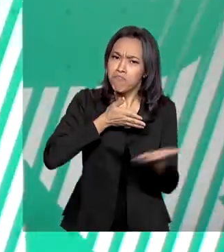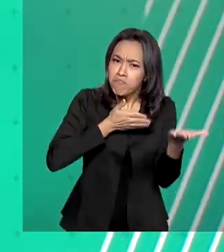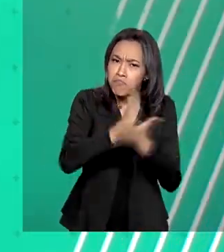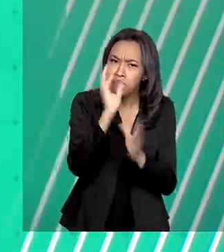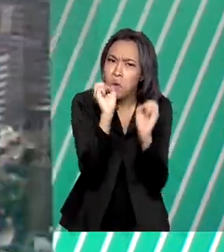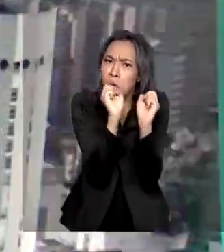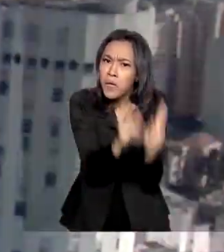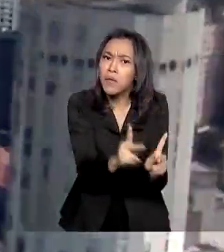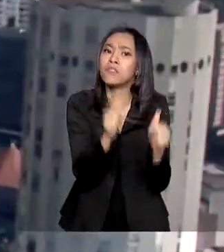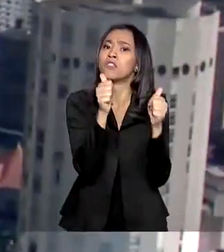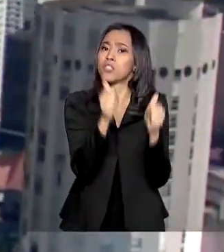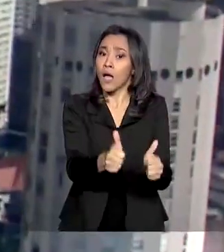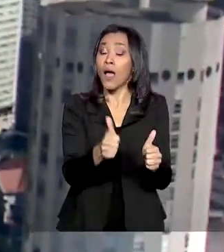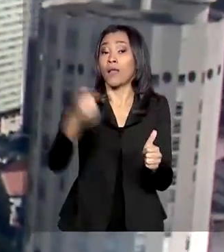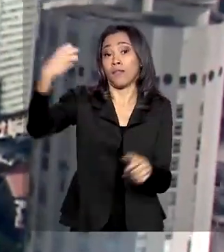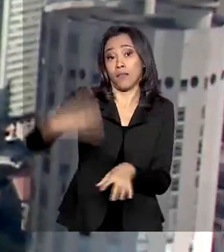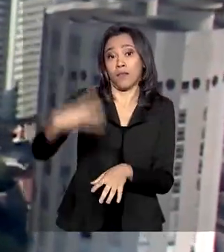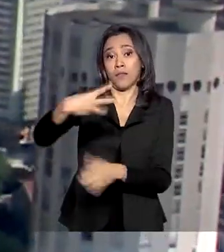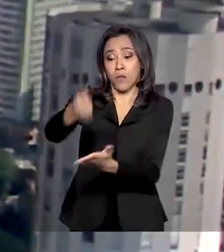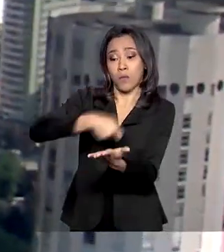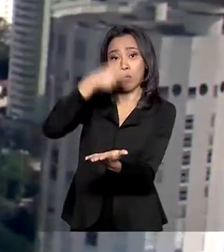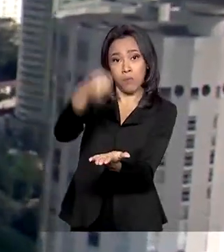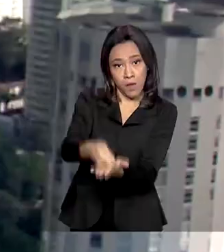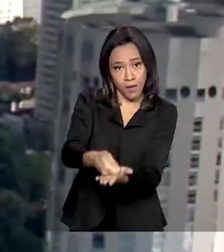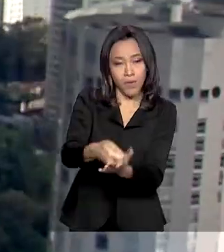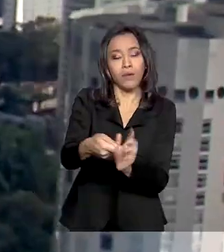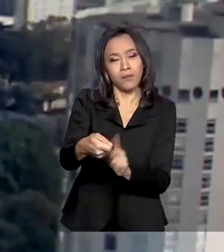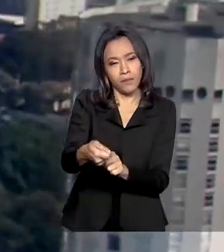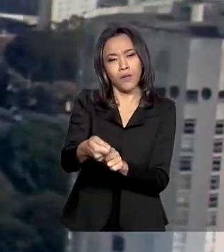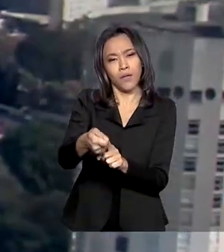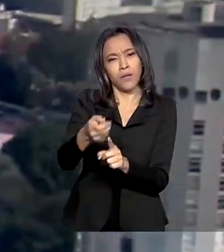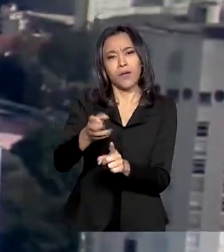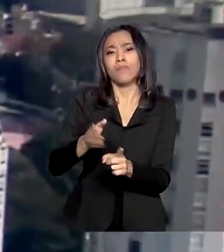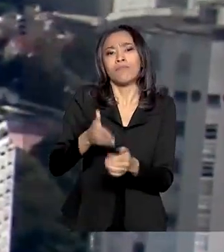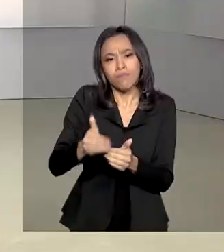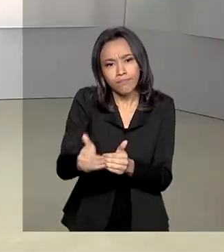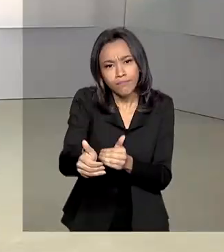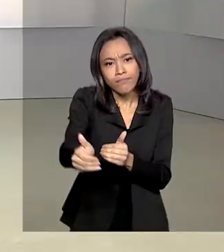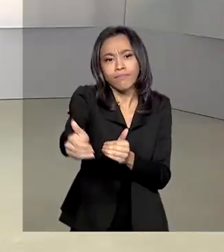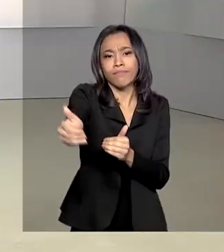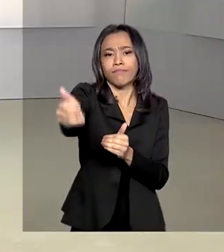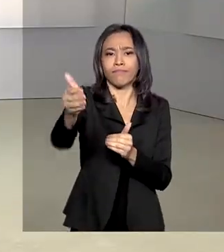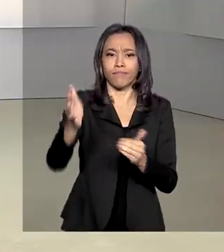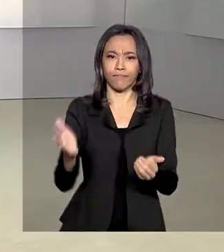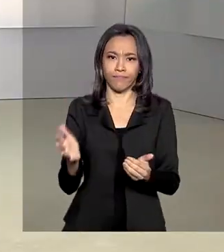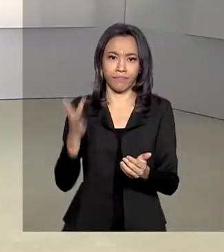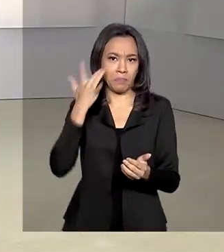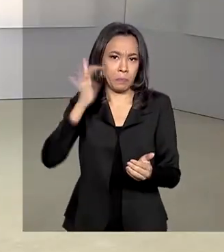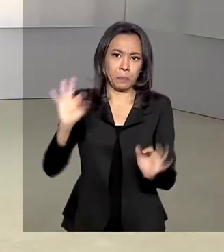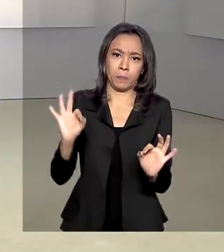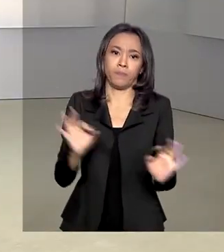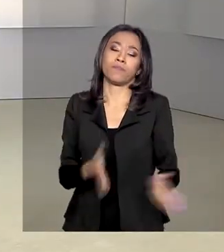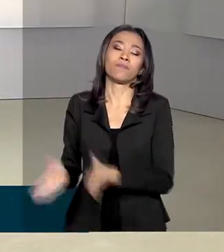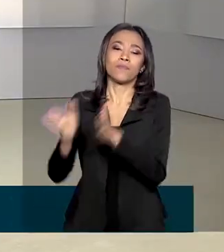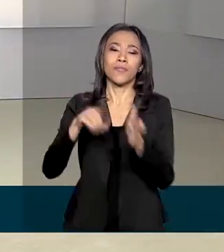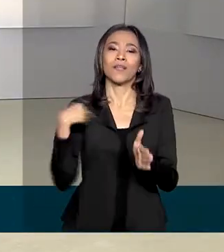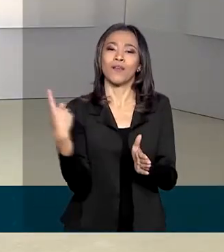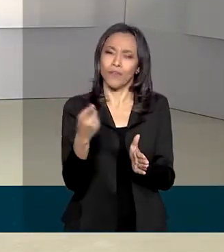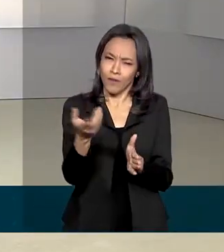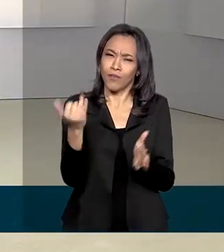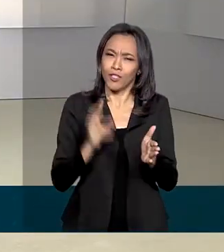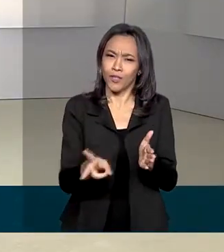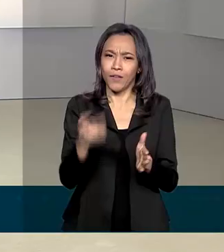datas de pagamento da terceira parcela do benefício seguem indefinidas. A gente fica por aqui. Continue bem